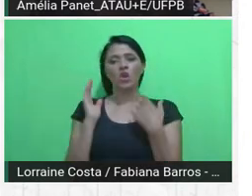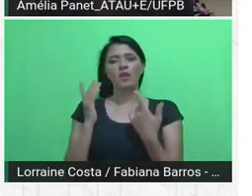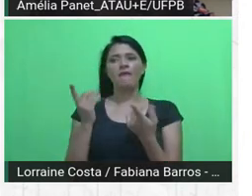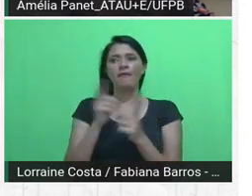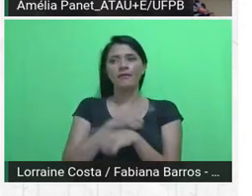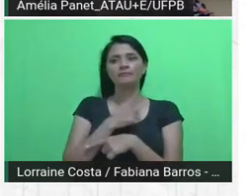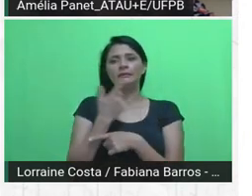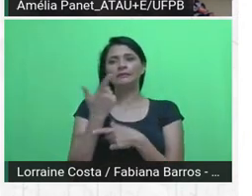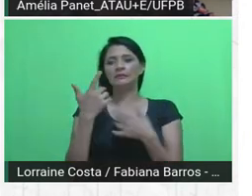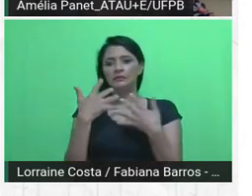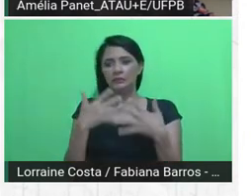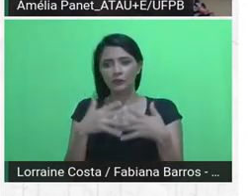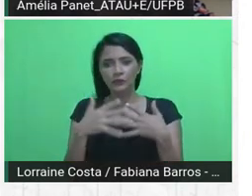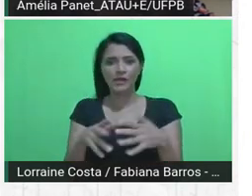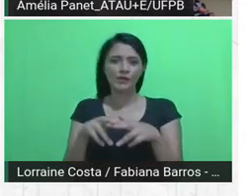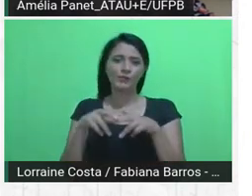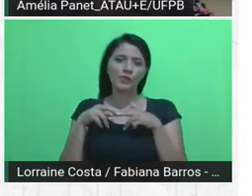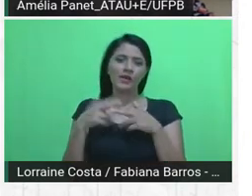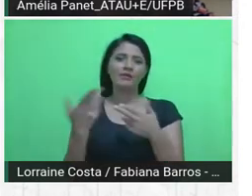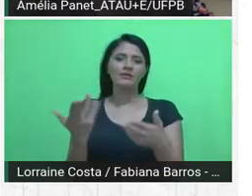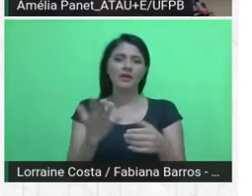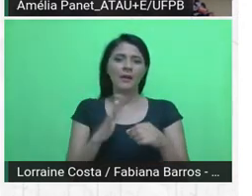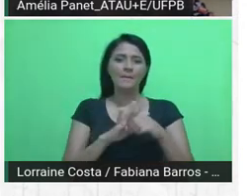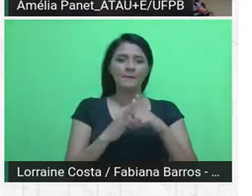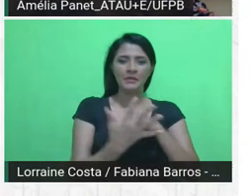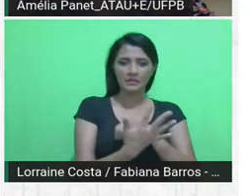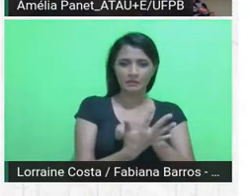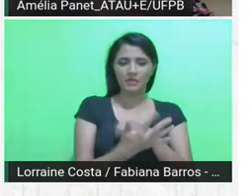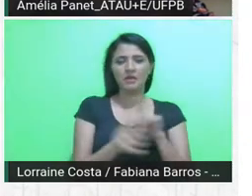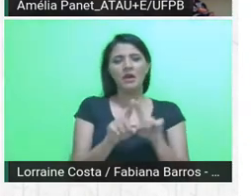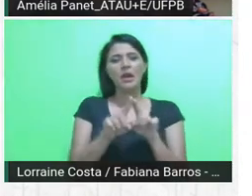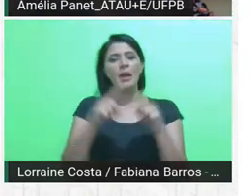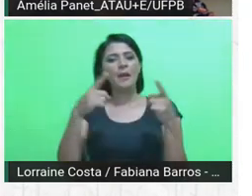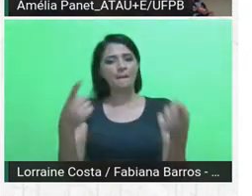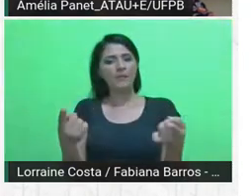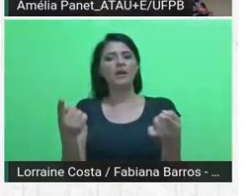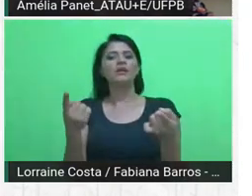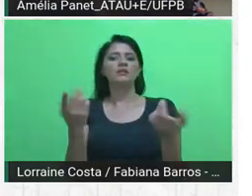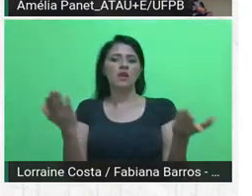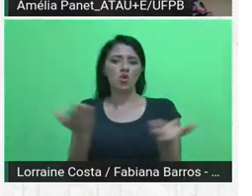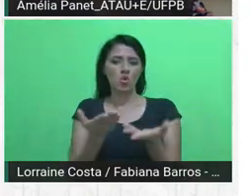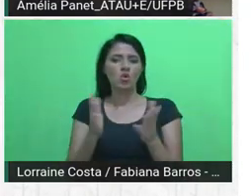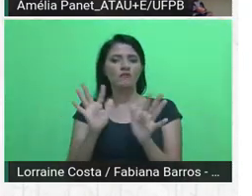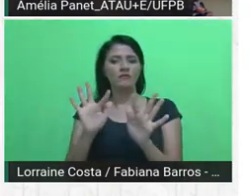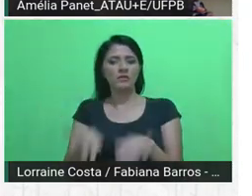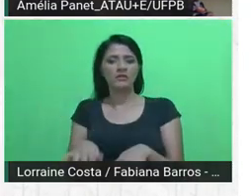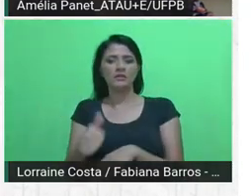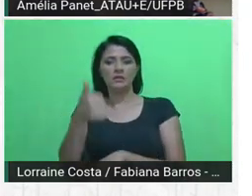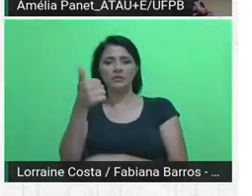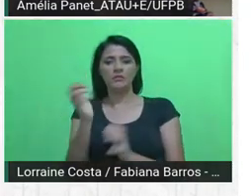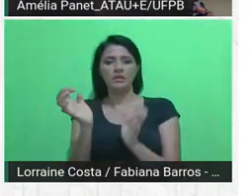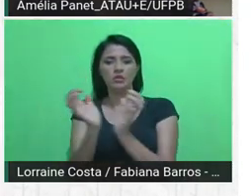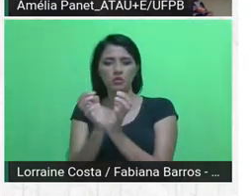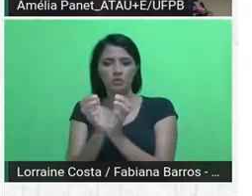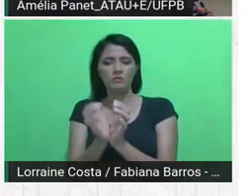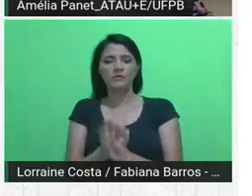própria pandemia, mas estamos concluindo agora a primeira turma. Então, assim,